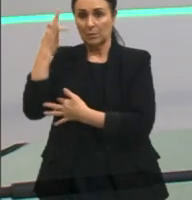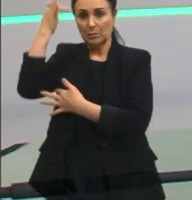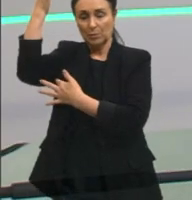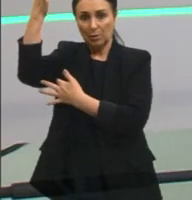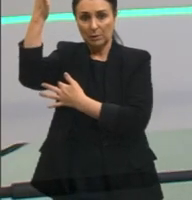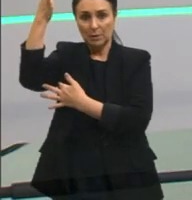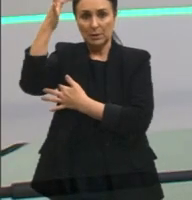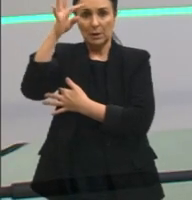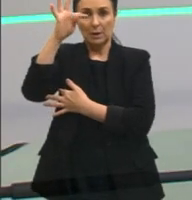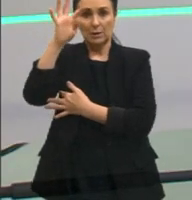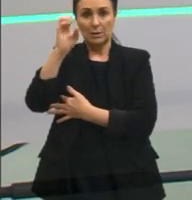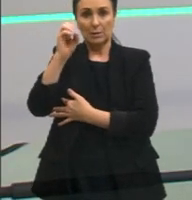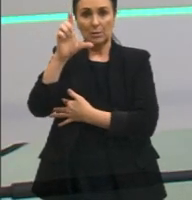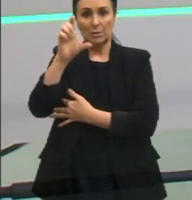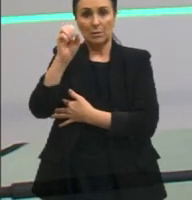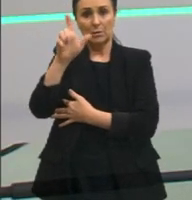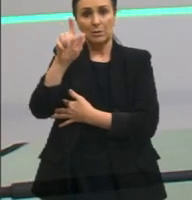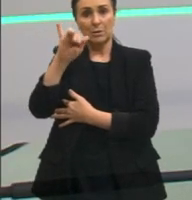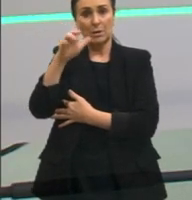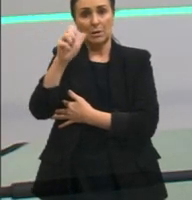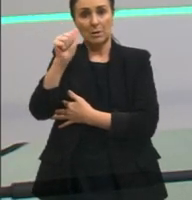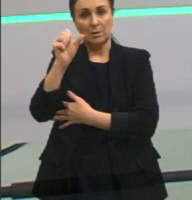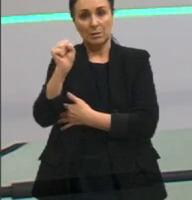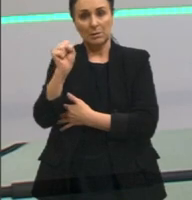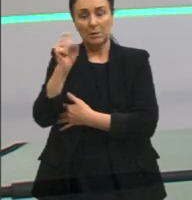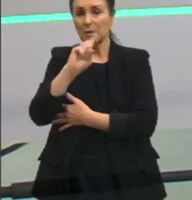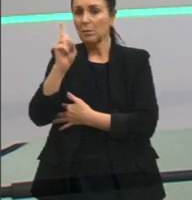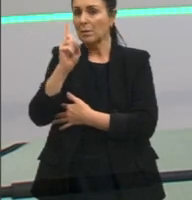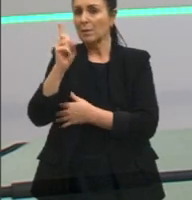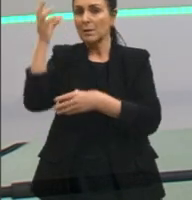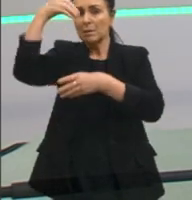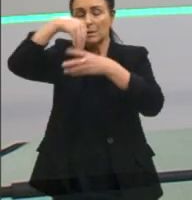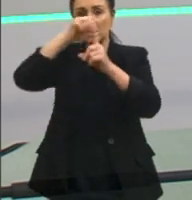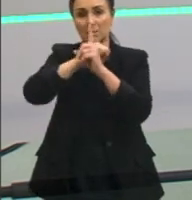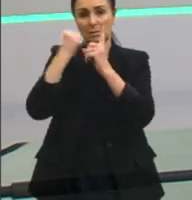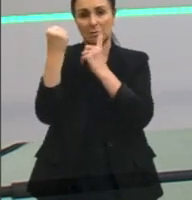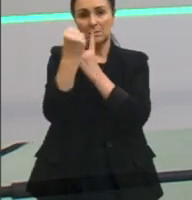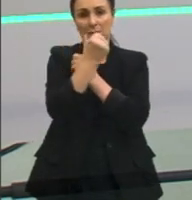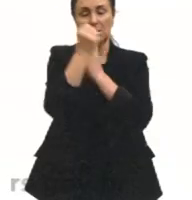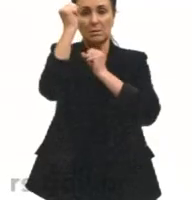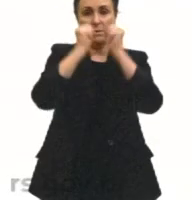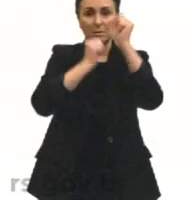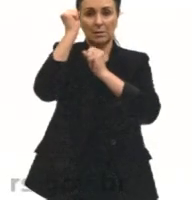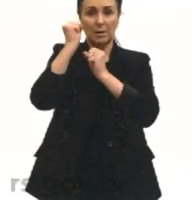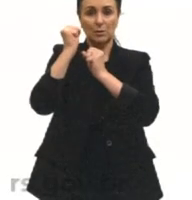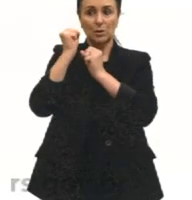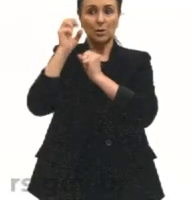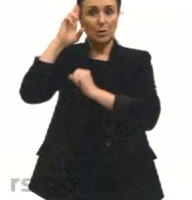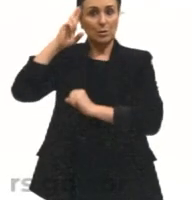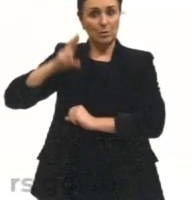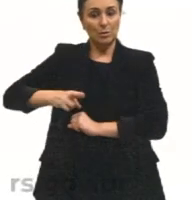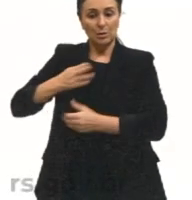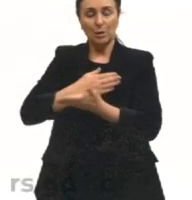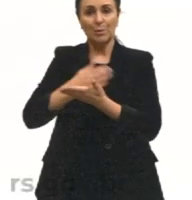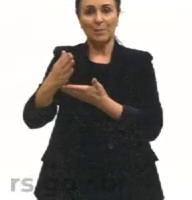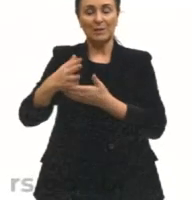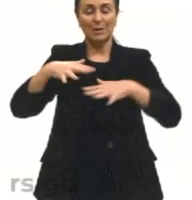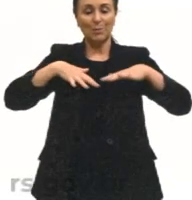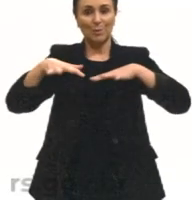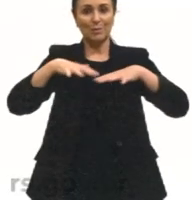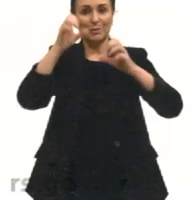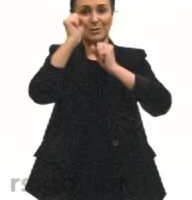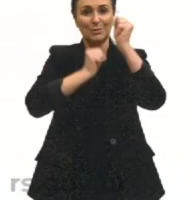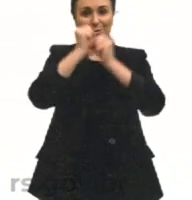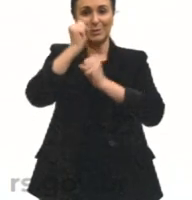teológicas, já não cabem mais nessa sociedade industrial racionalista que surge a partir da Revolução Industrial